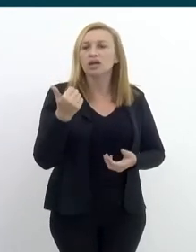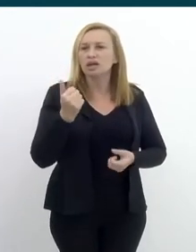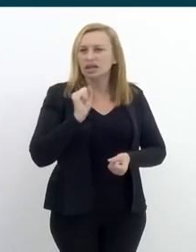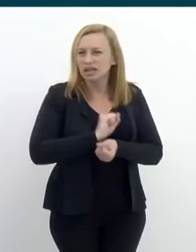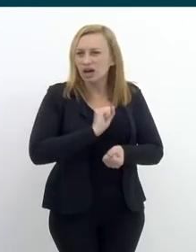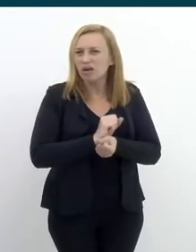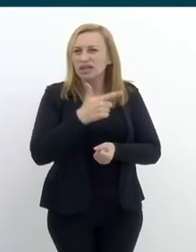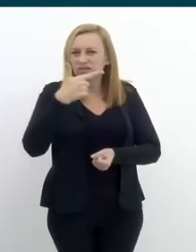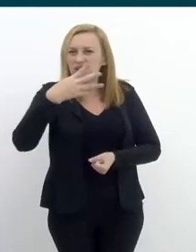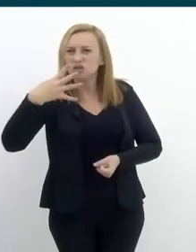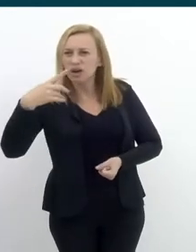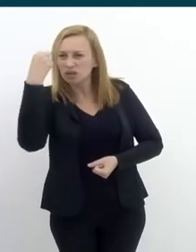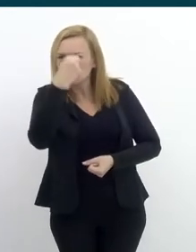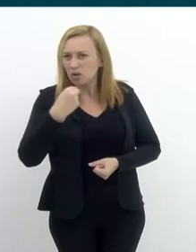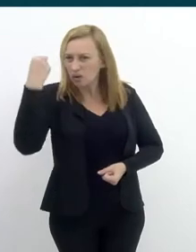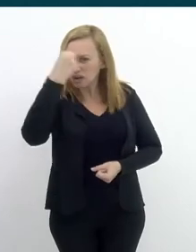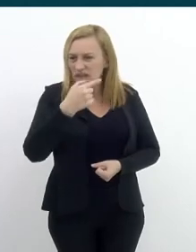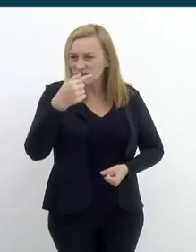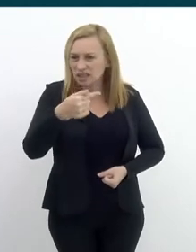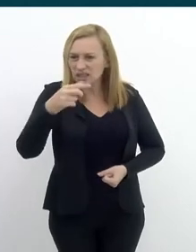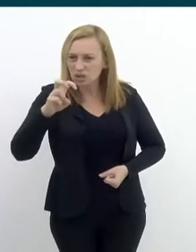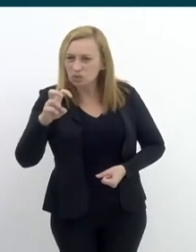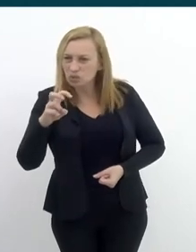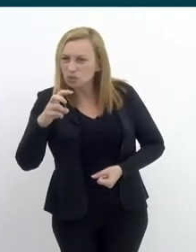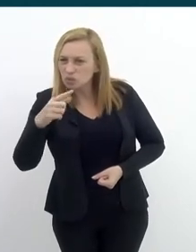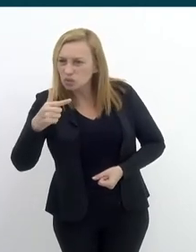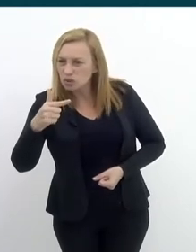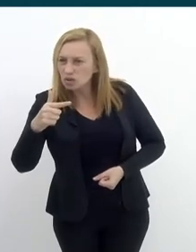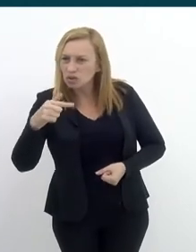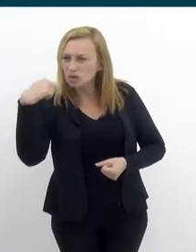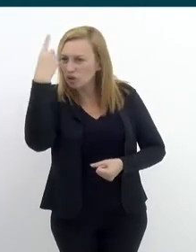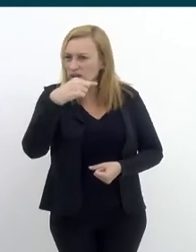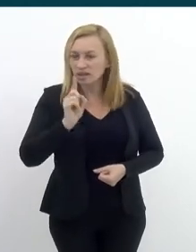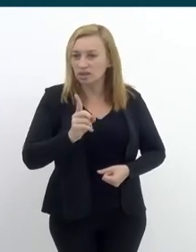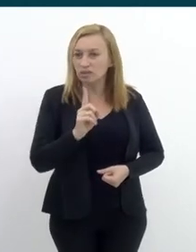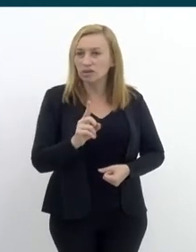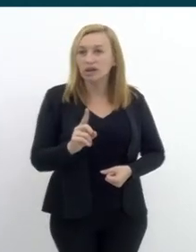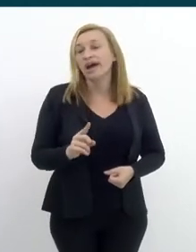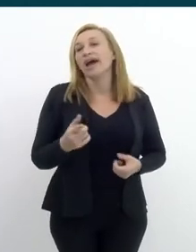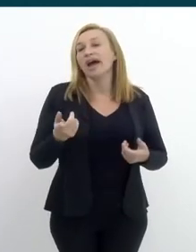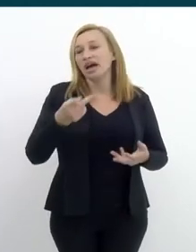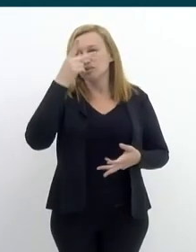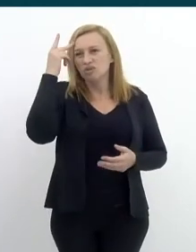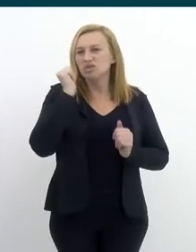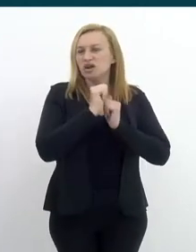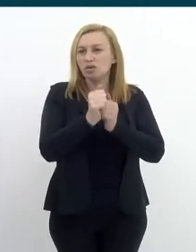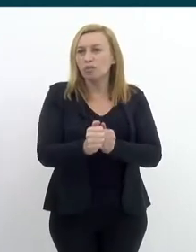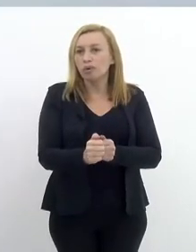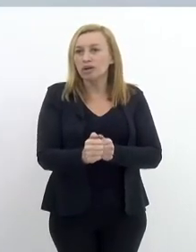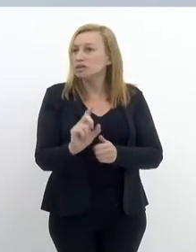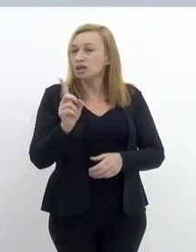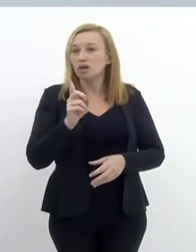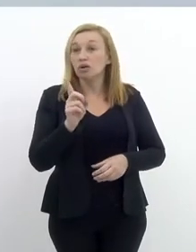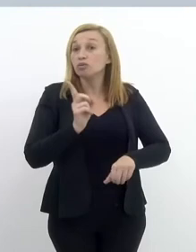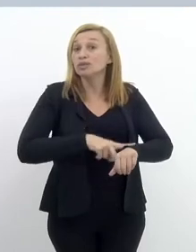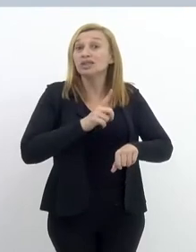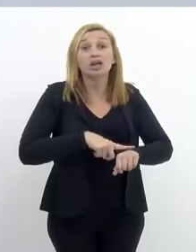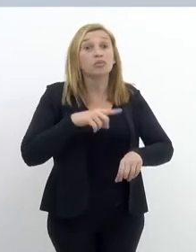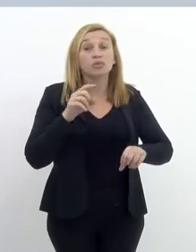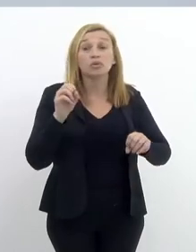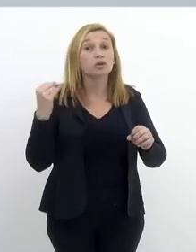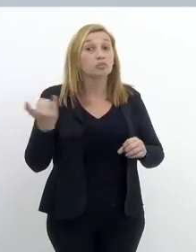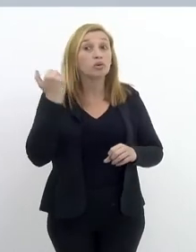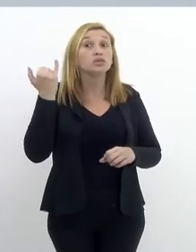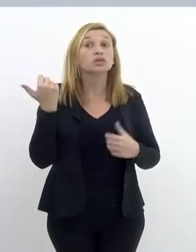têm uma... diferença de ter que esperar 24 horas, 72 horas, isso não tem mais. É uma ilusão, as pessoas ficam com essa impressão